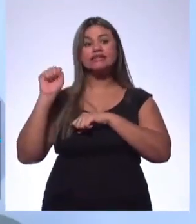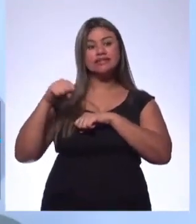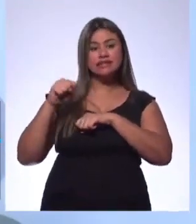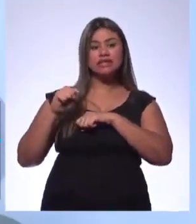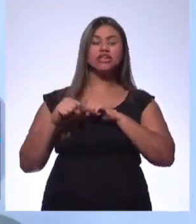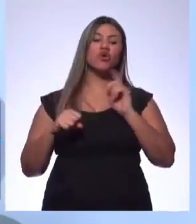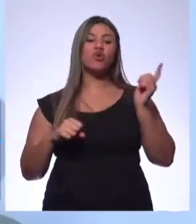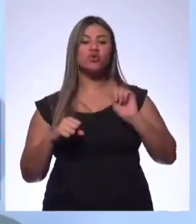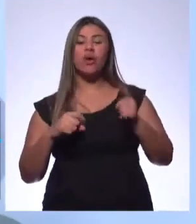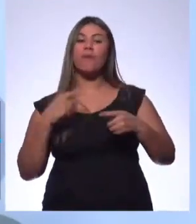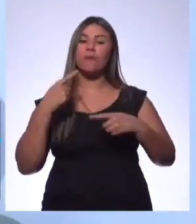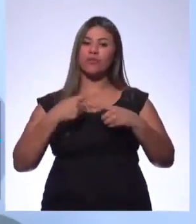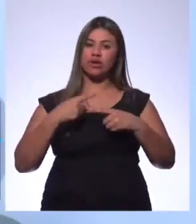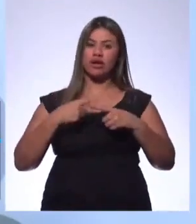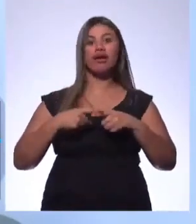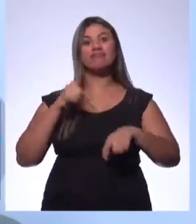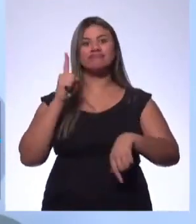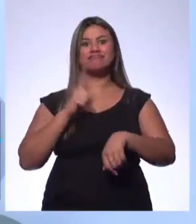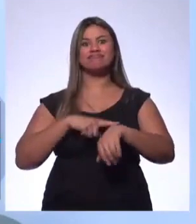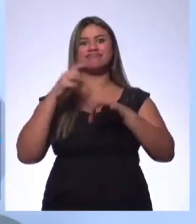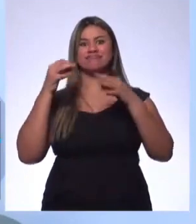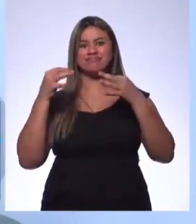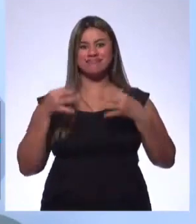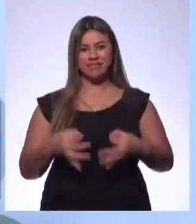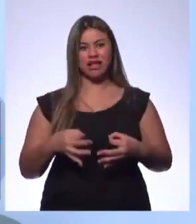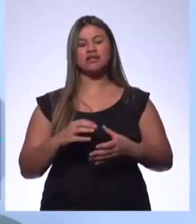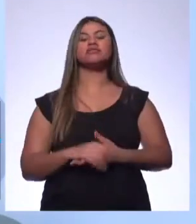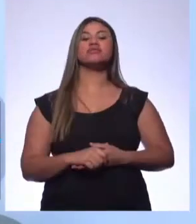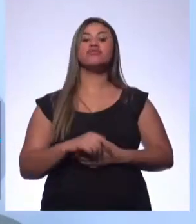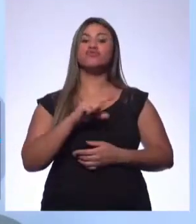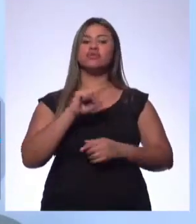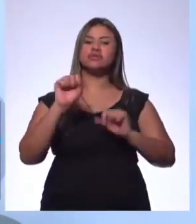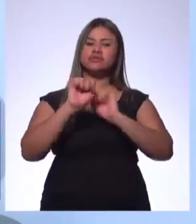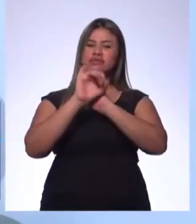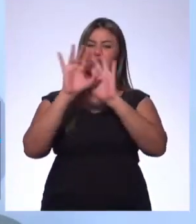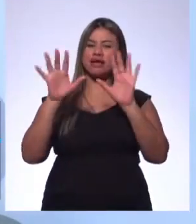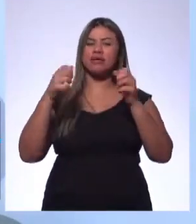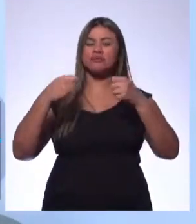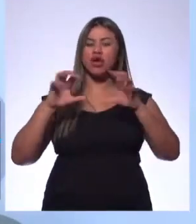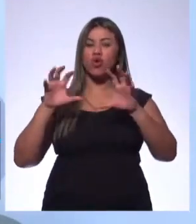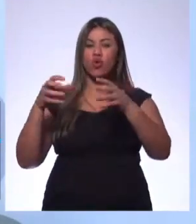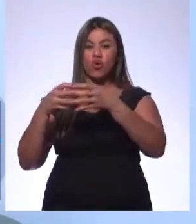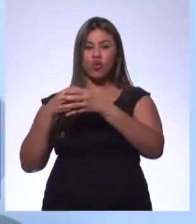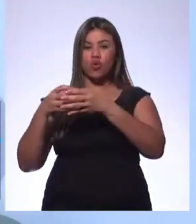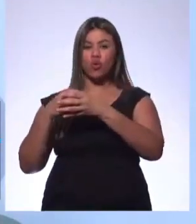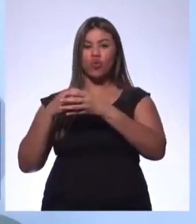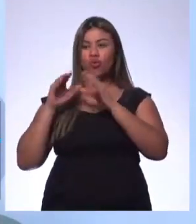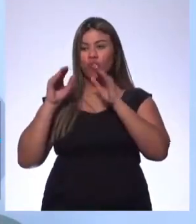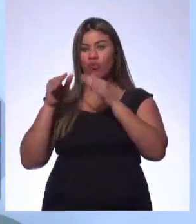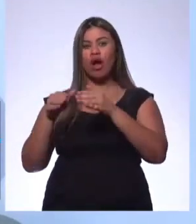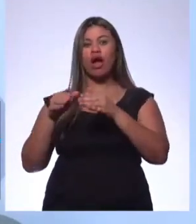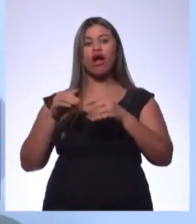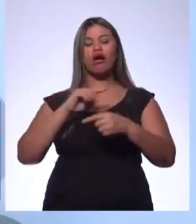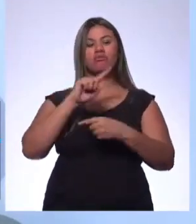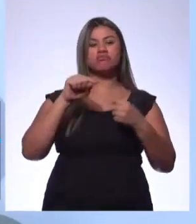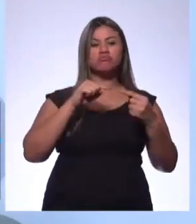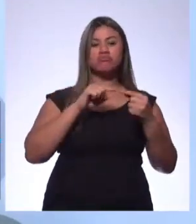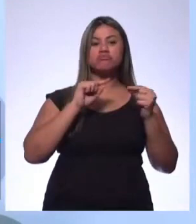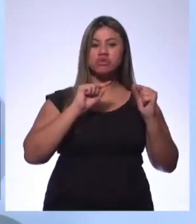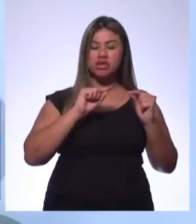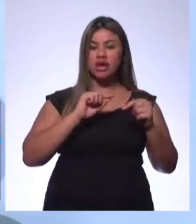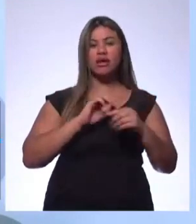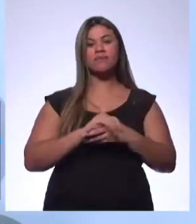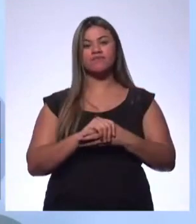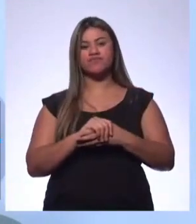e por quê? Então, é agora que você vai. E isso, você tem que ter bem claro quem é o seu público, a quem você quer atingir. Então, quando você